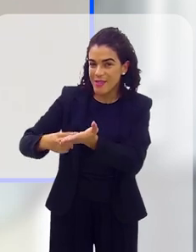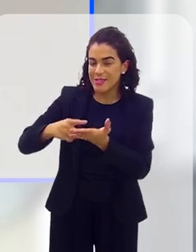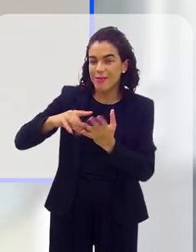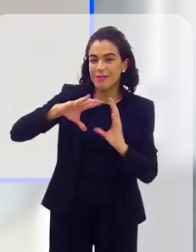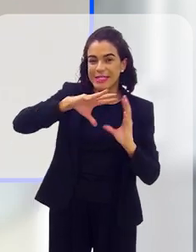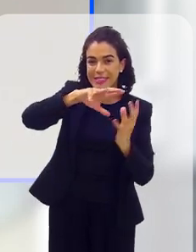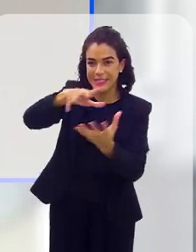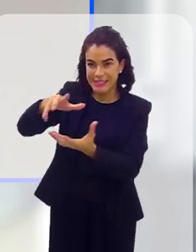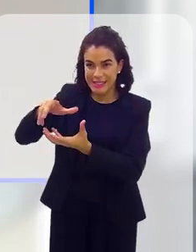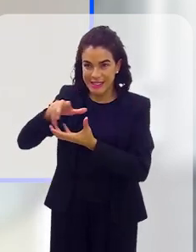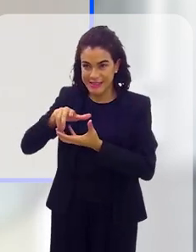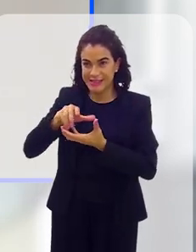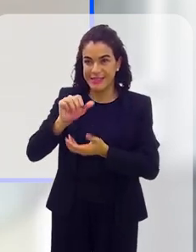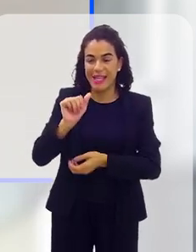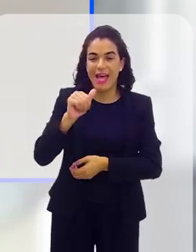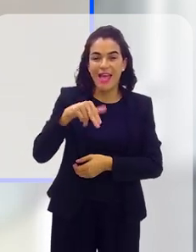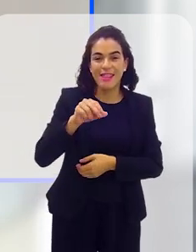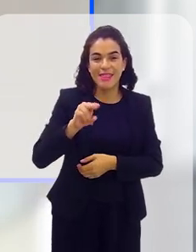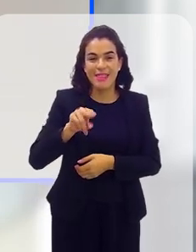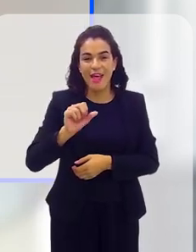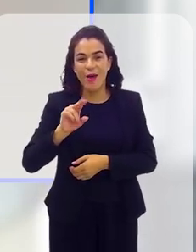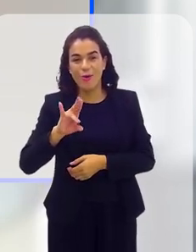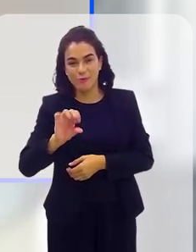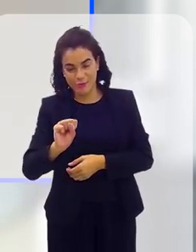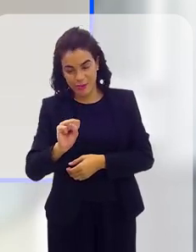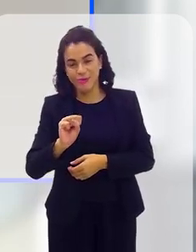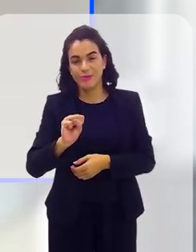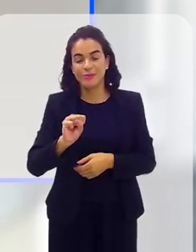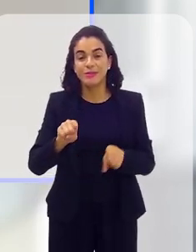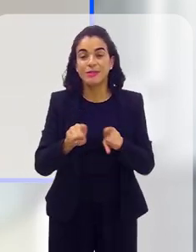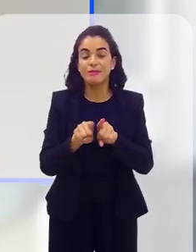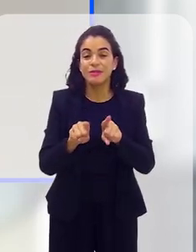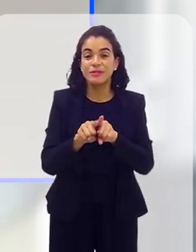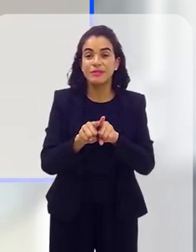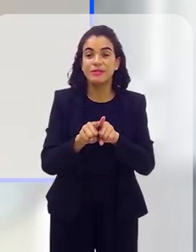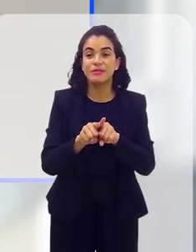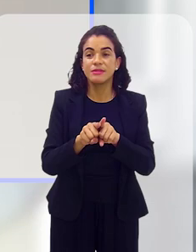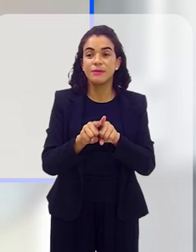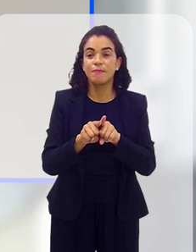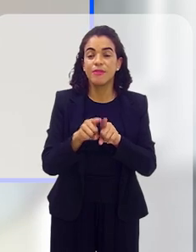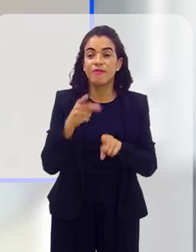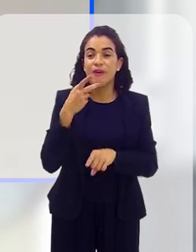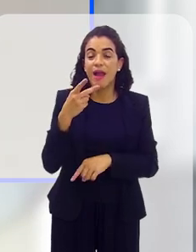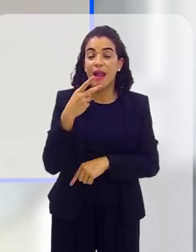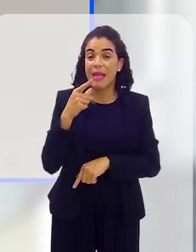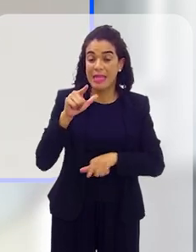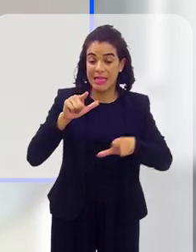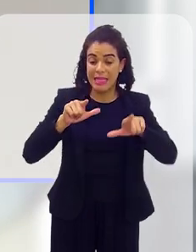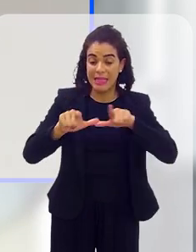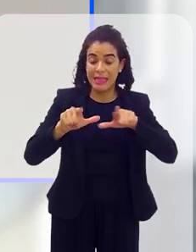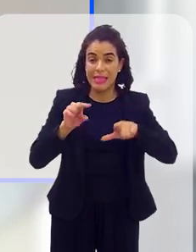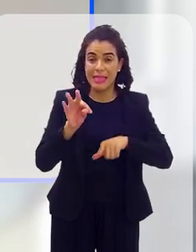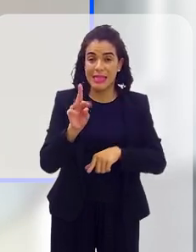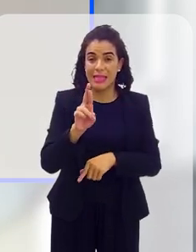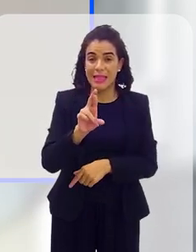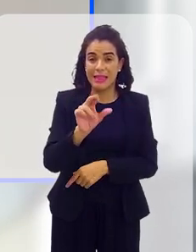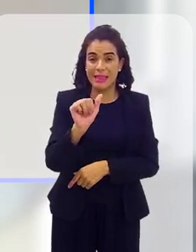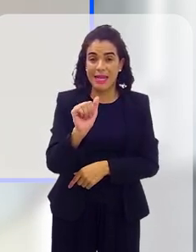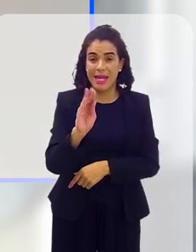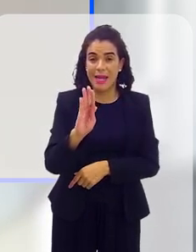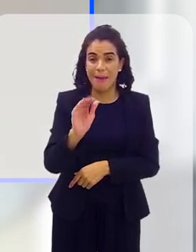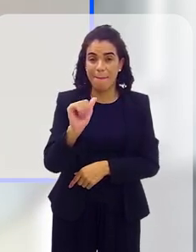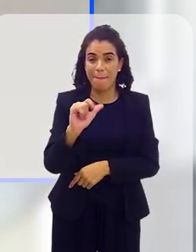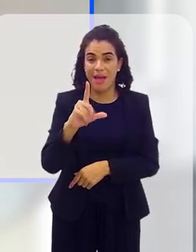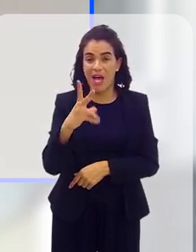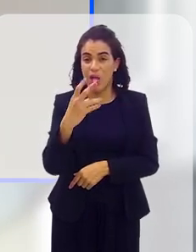de convenções internacionais, até pelo Arnaldo Susequinde, o RIT, ele fala da expressão trabalho,